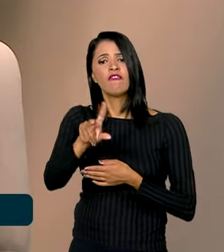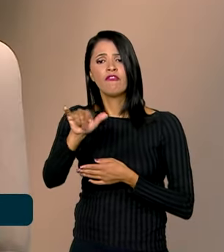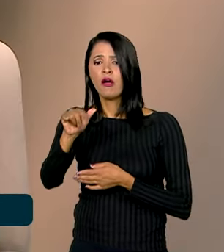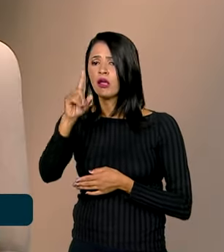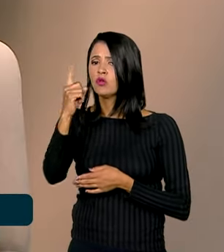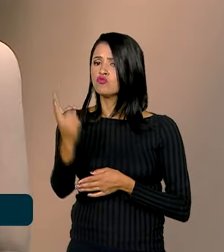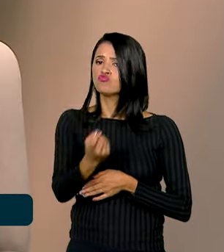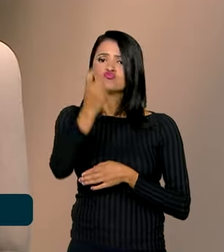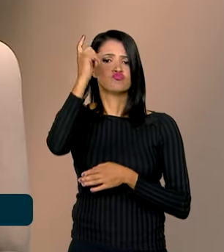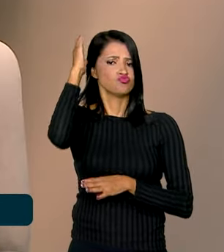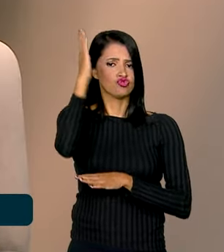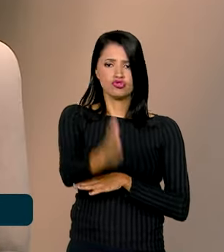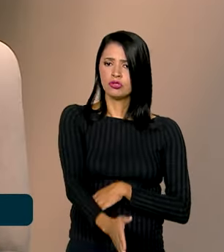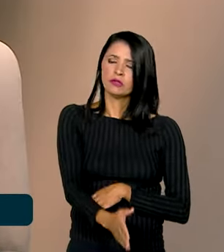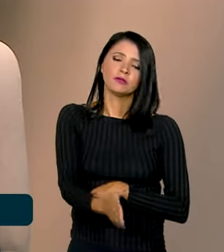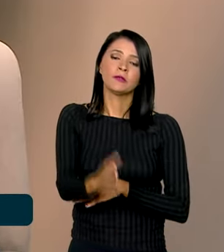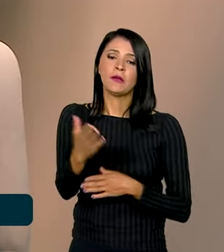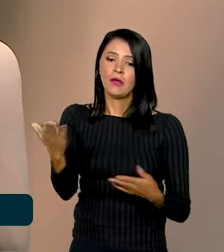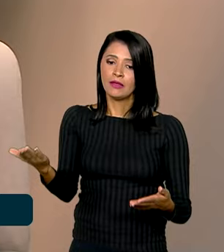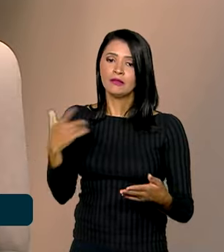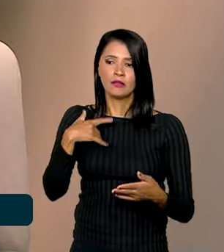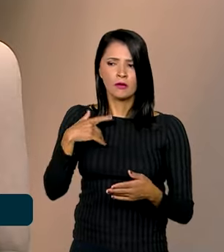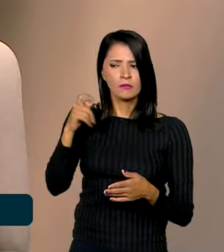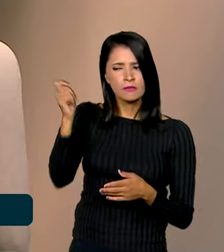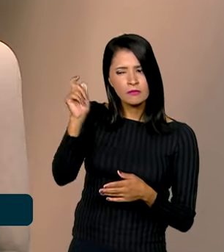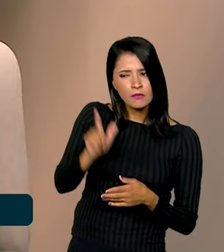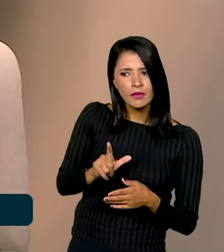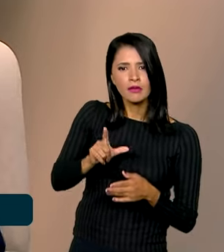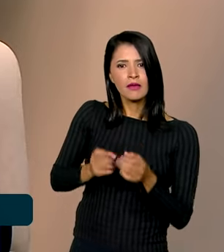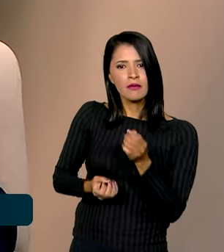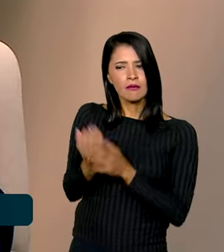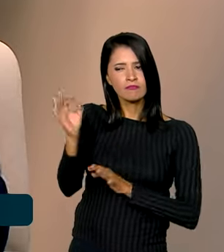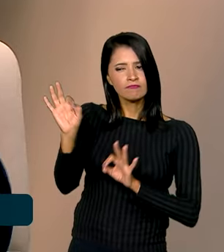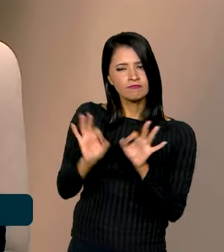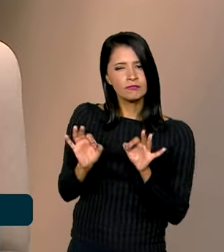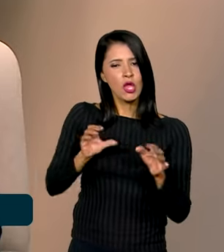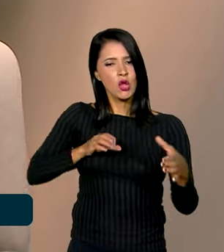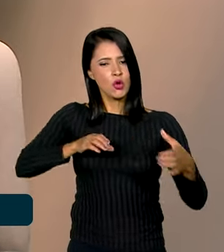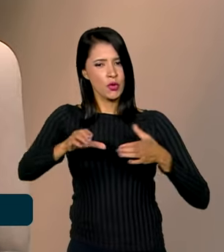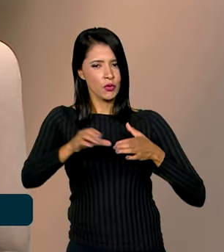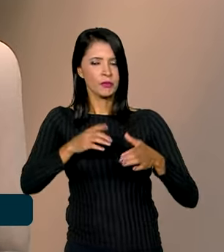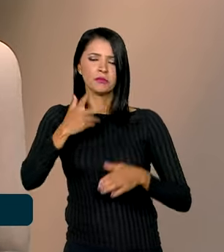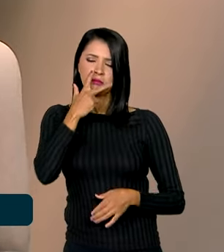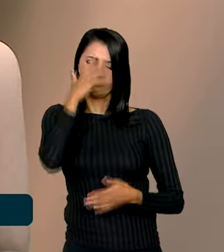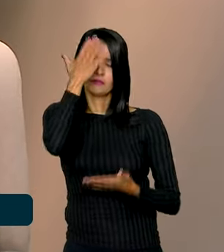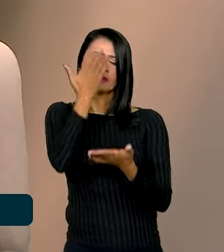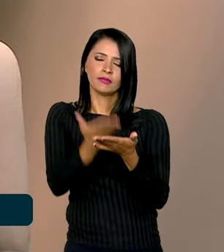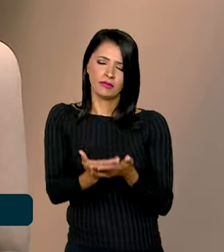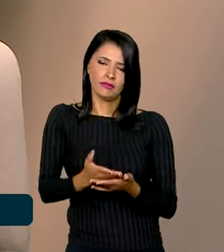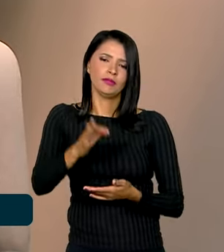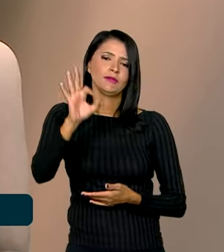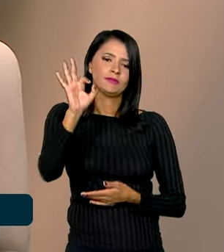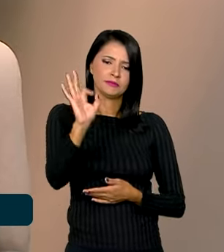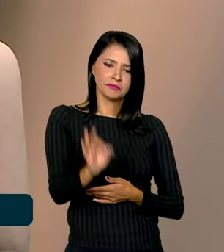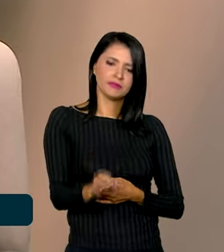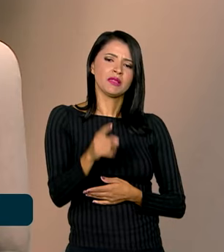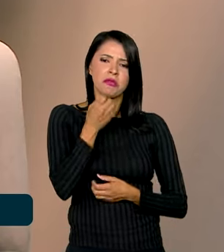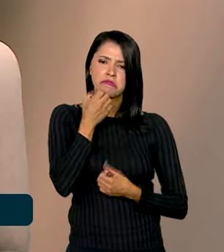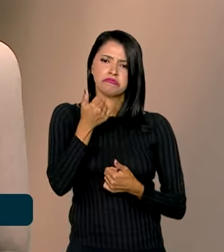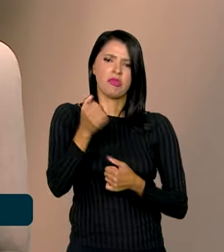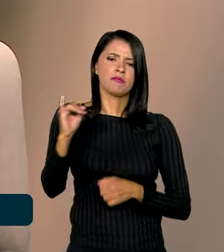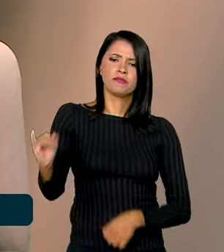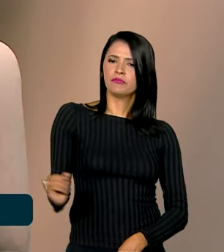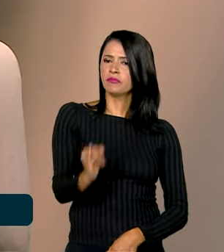otimização de recursos, otimização também de expertise nas elaborações de concursos, então a gente acha que realmente tem esse lado também